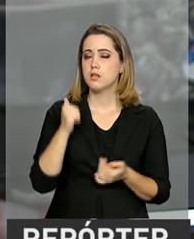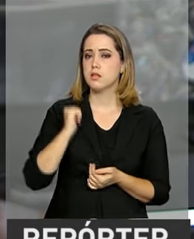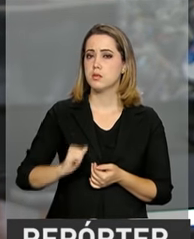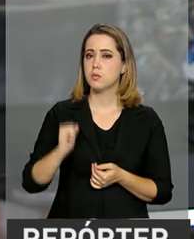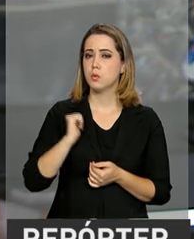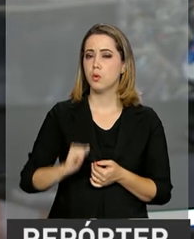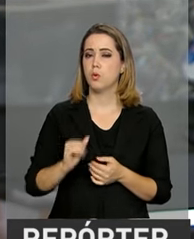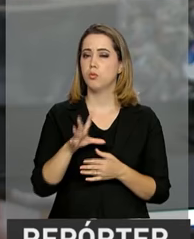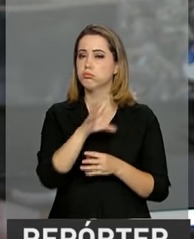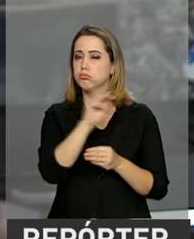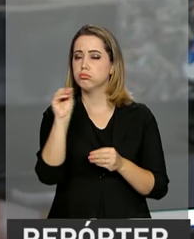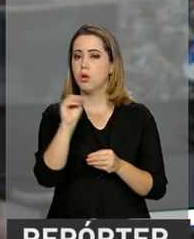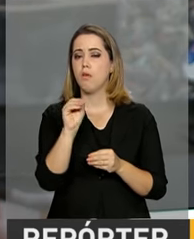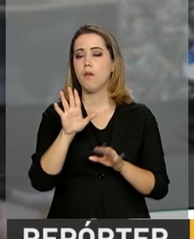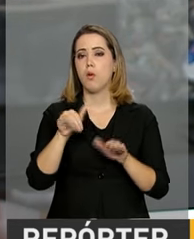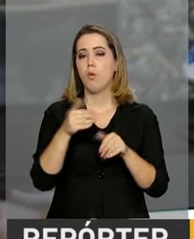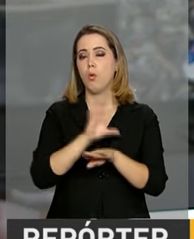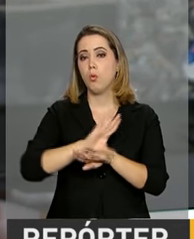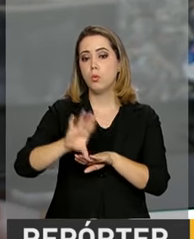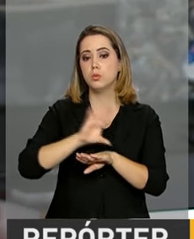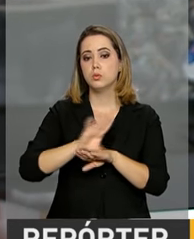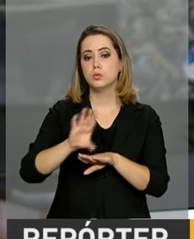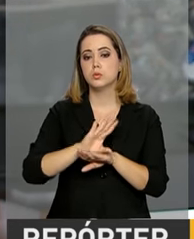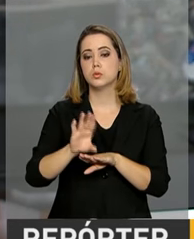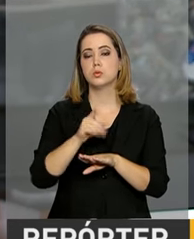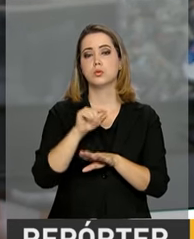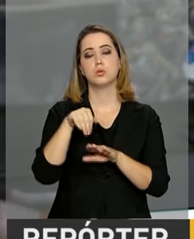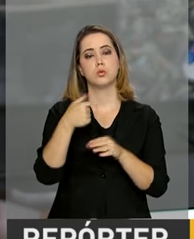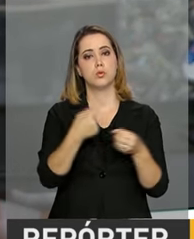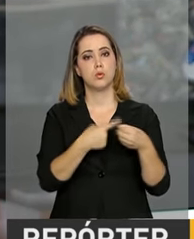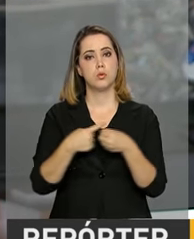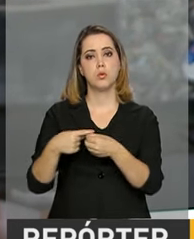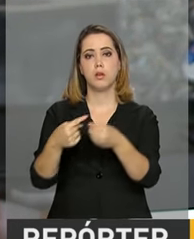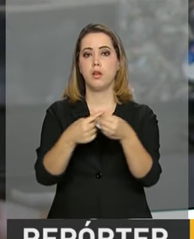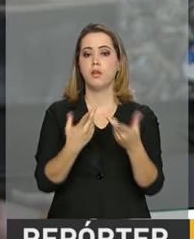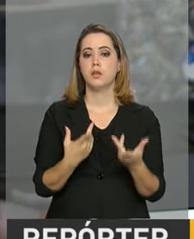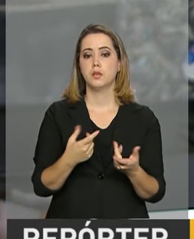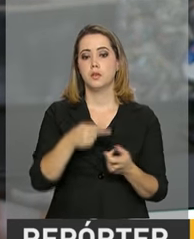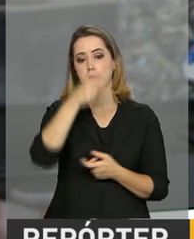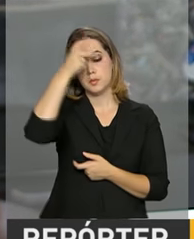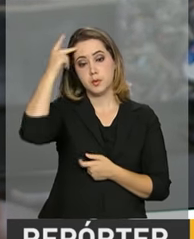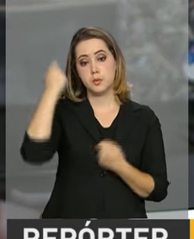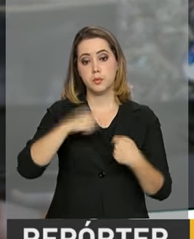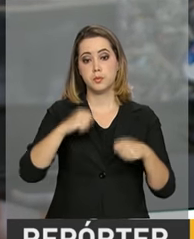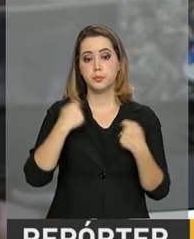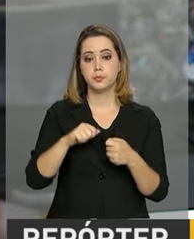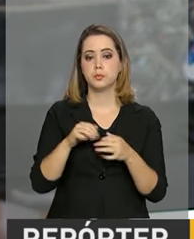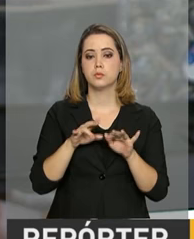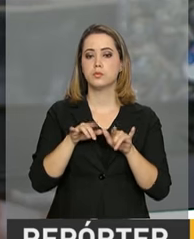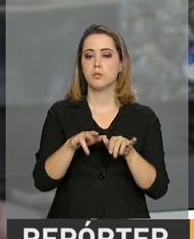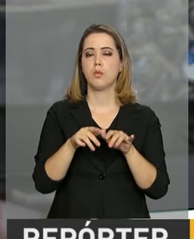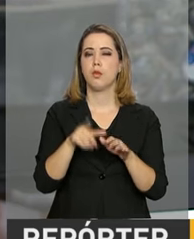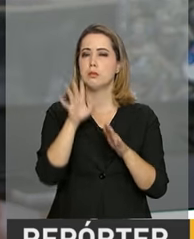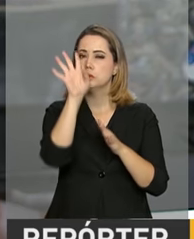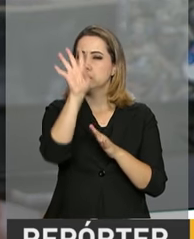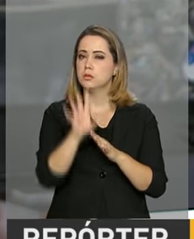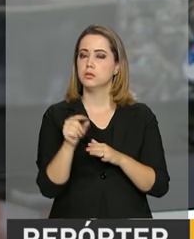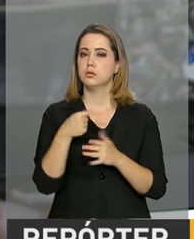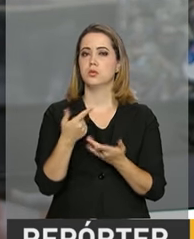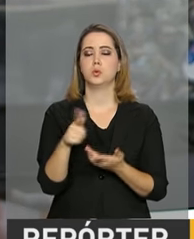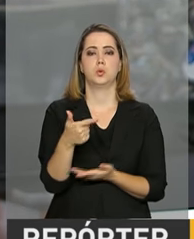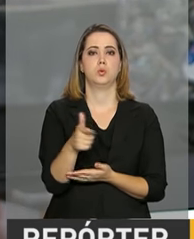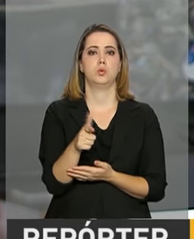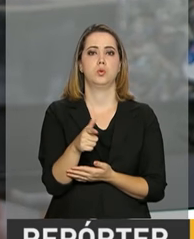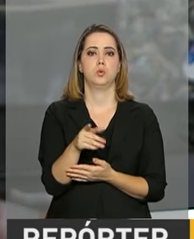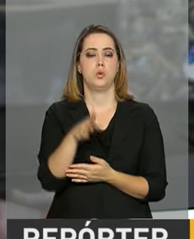filtrando por curso, instituição e município. Para concorrer, o estudante precisa seguir alguns critérios, como não